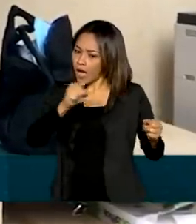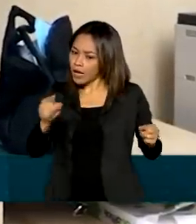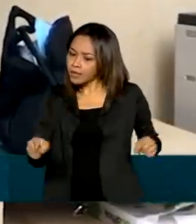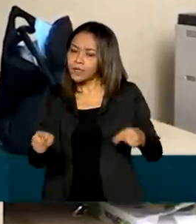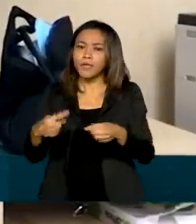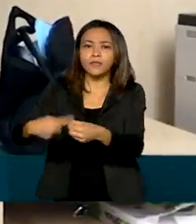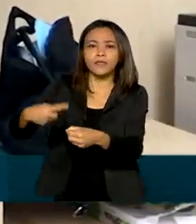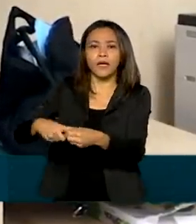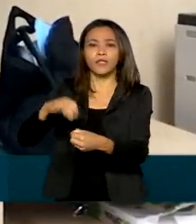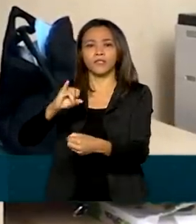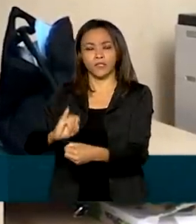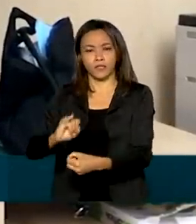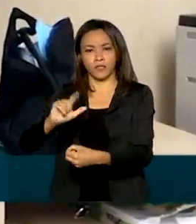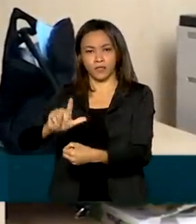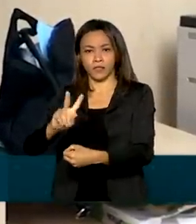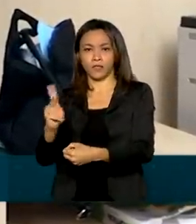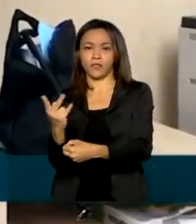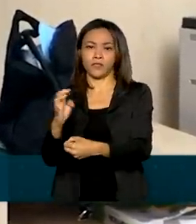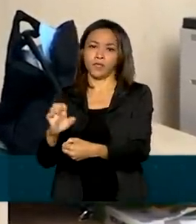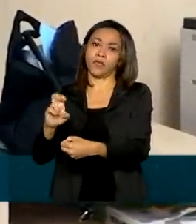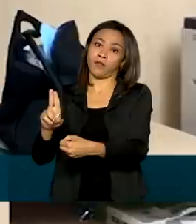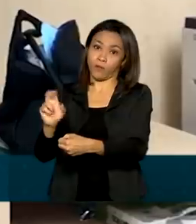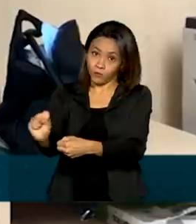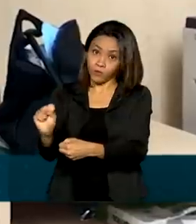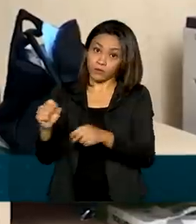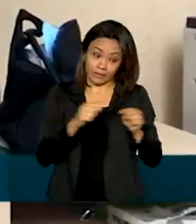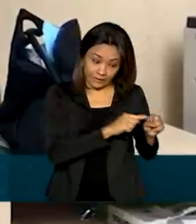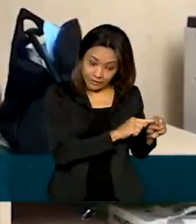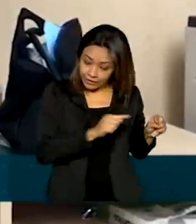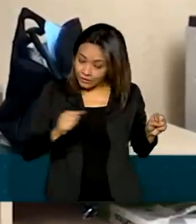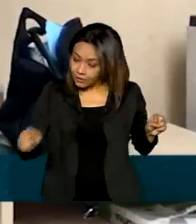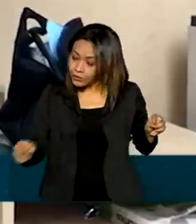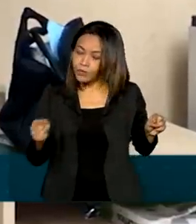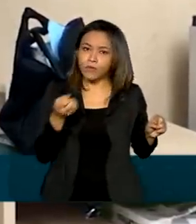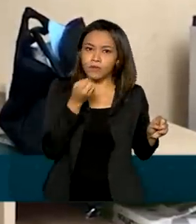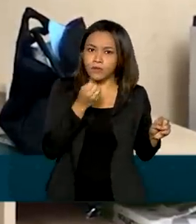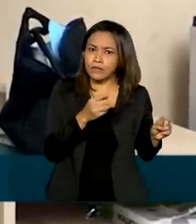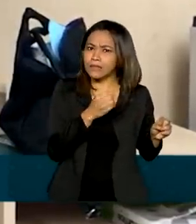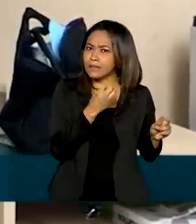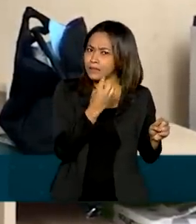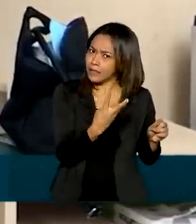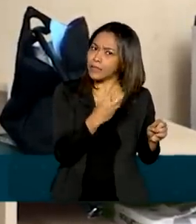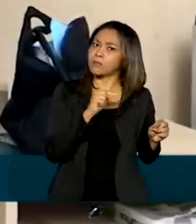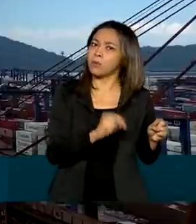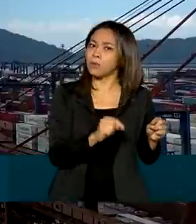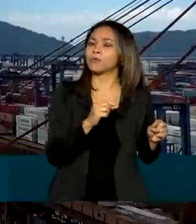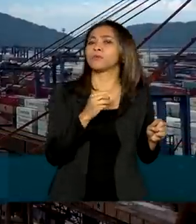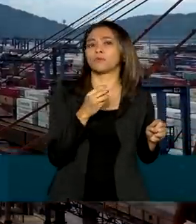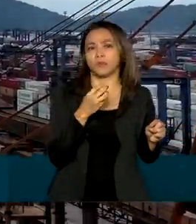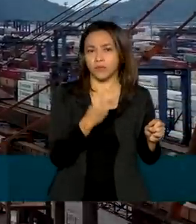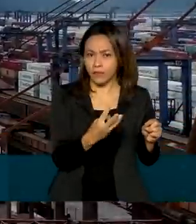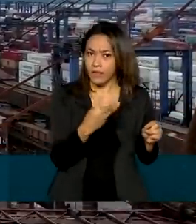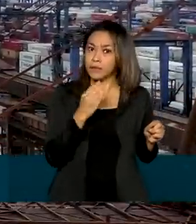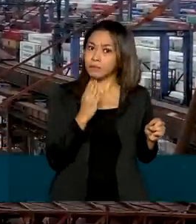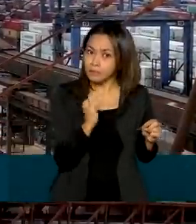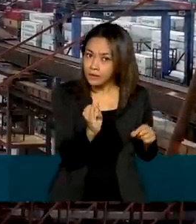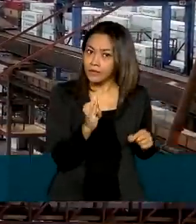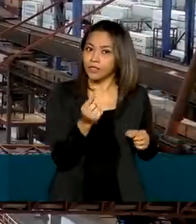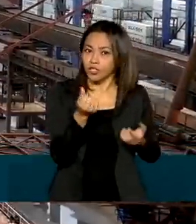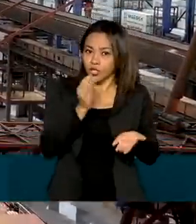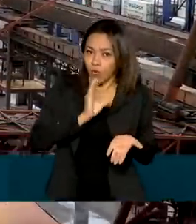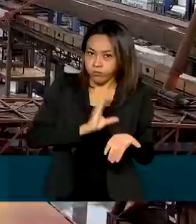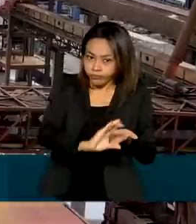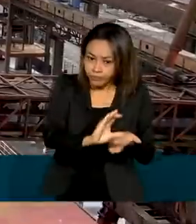Essa ferrovia vai gerar 3,3 bi de investimentos. Na sexta-feira,